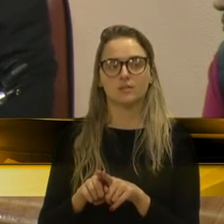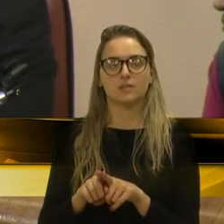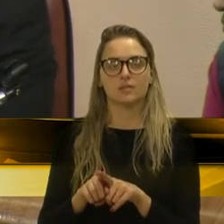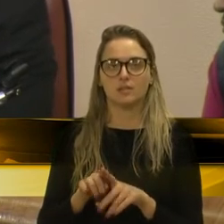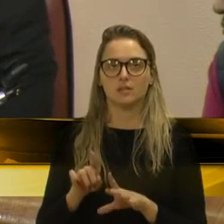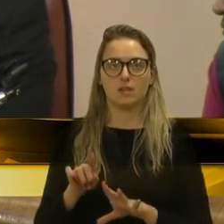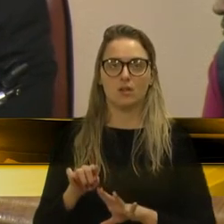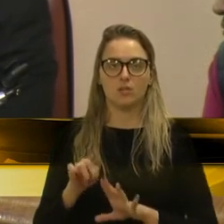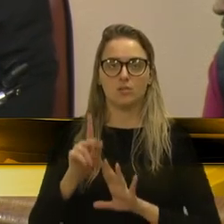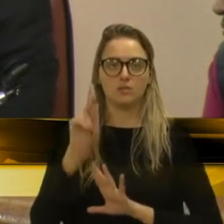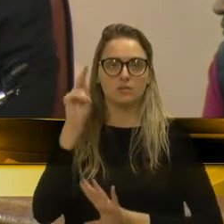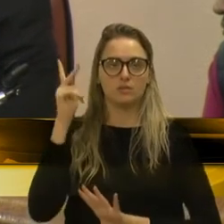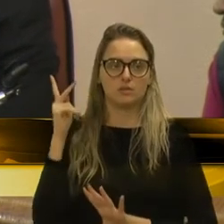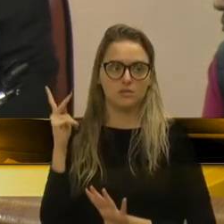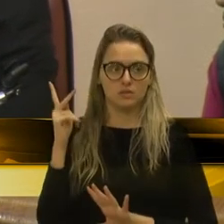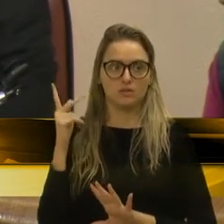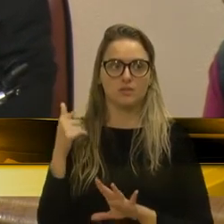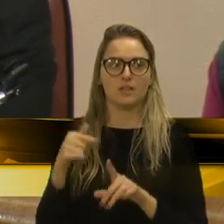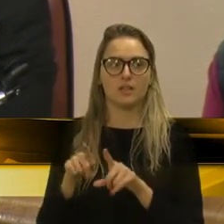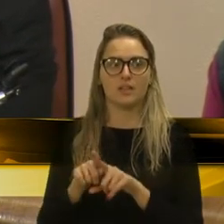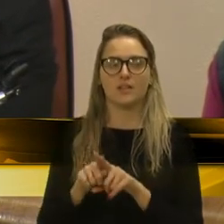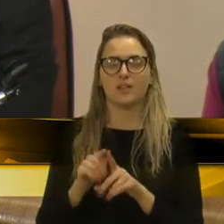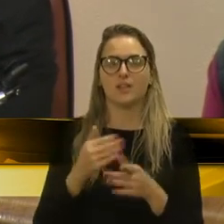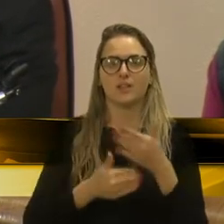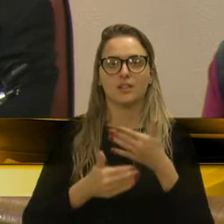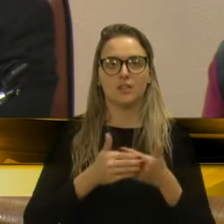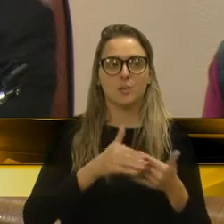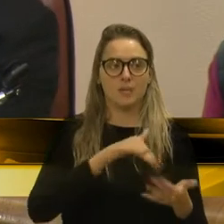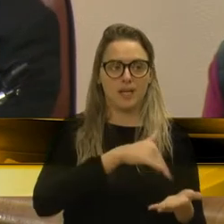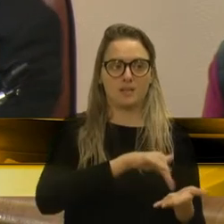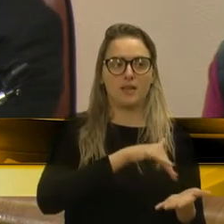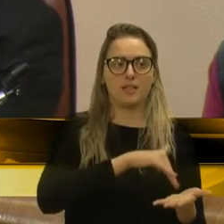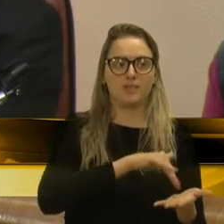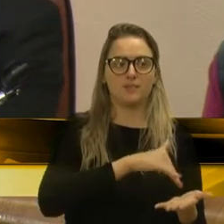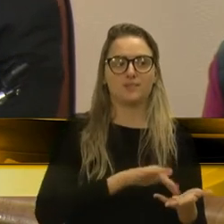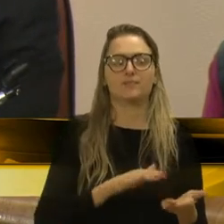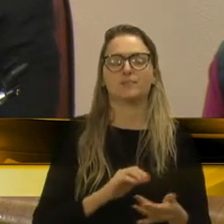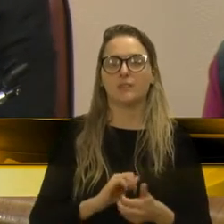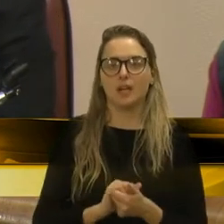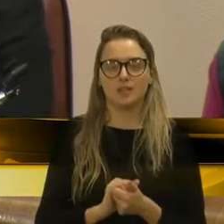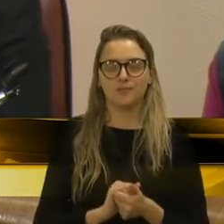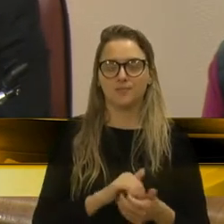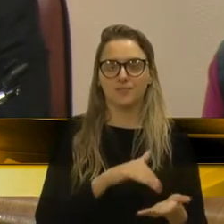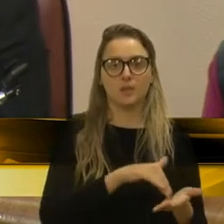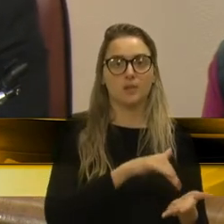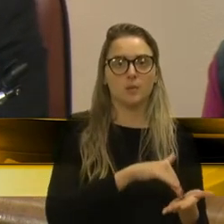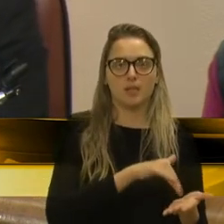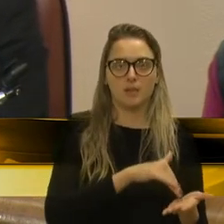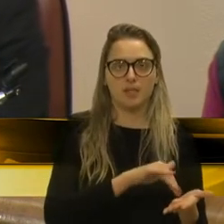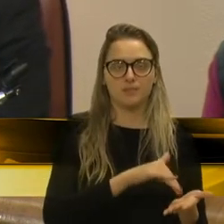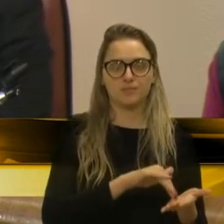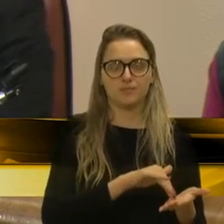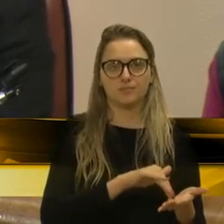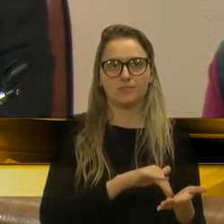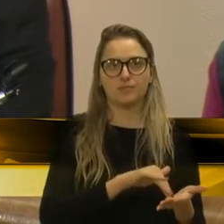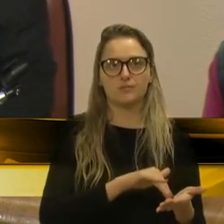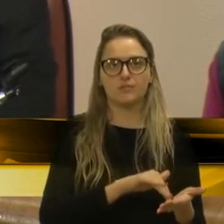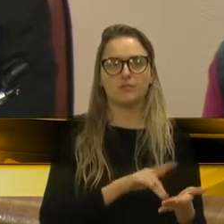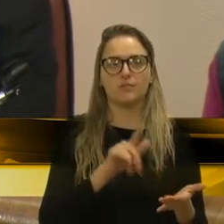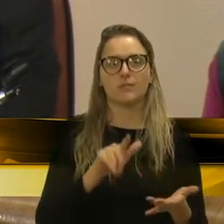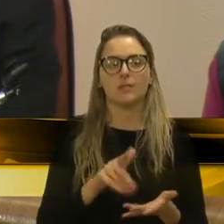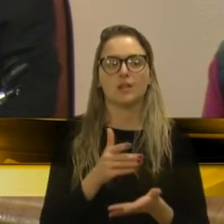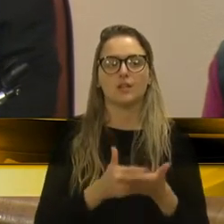patrimônio histórico para todos os secretários e ninguém responder. Quer dizer, os secretários recebem dinheiro público, estão